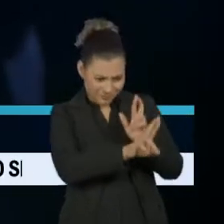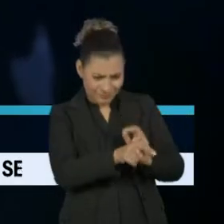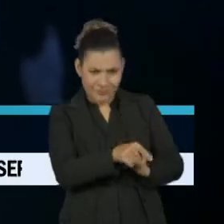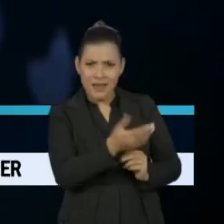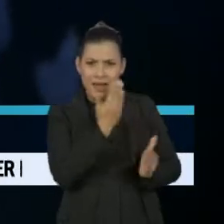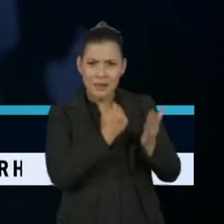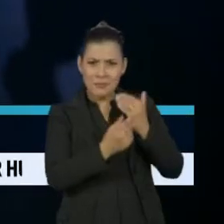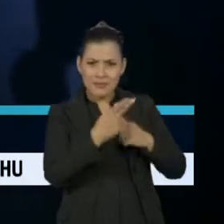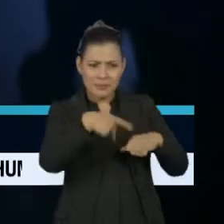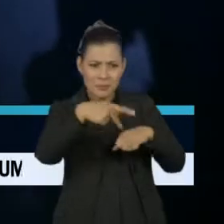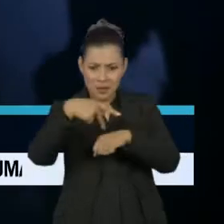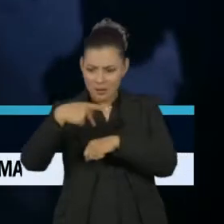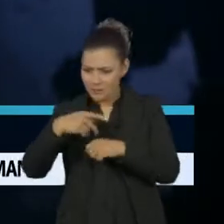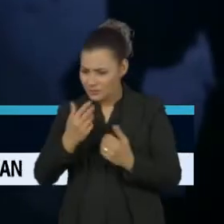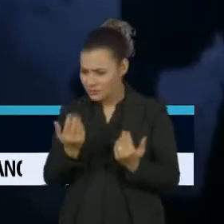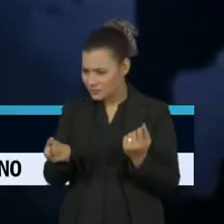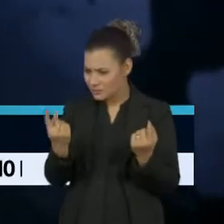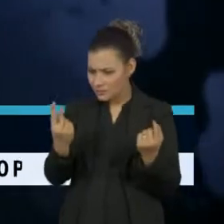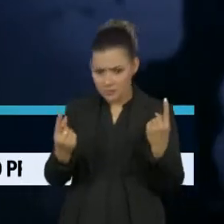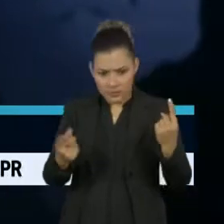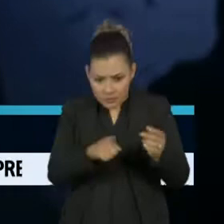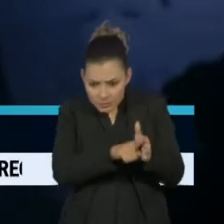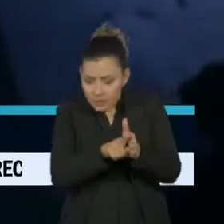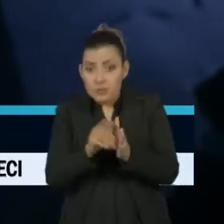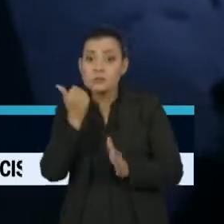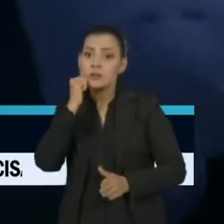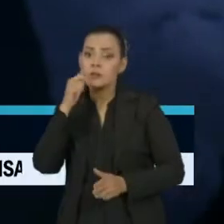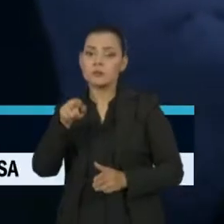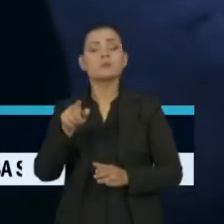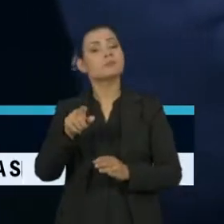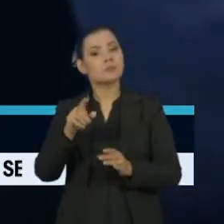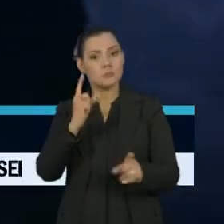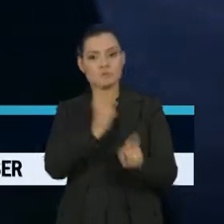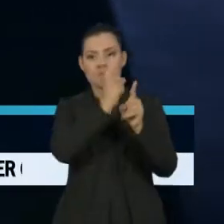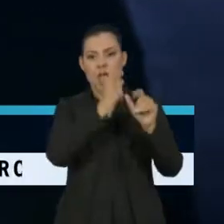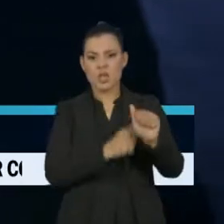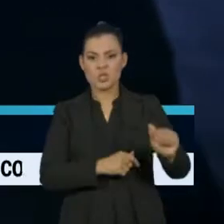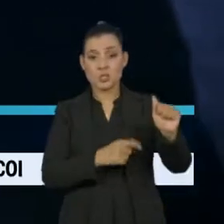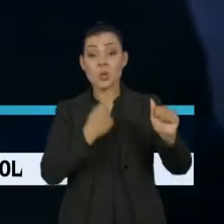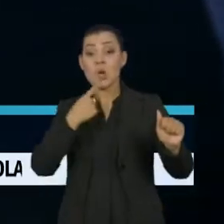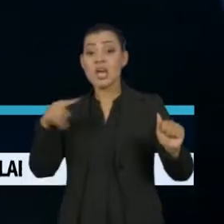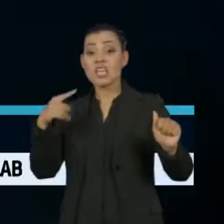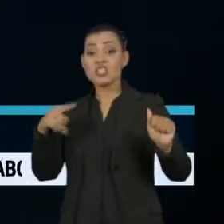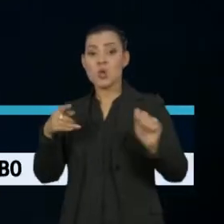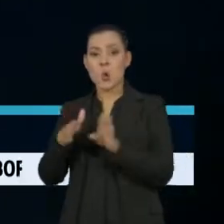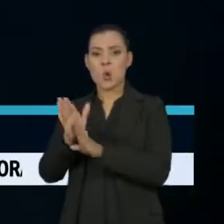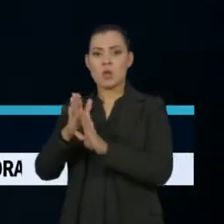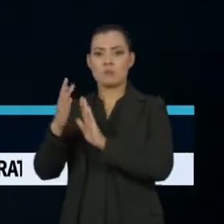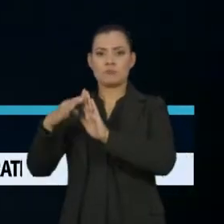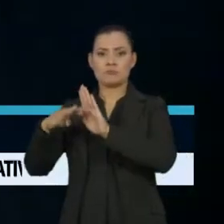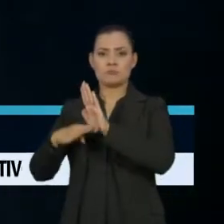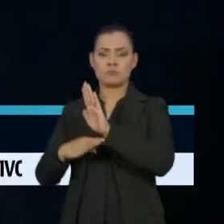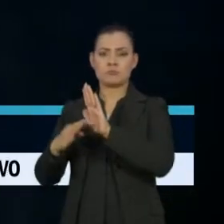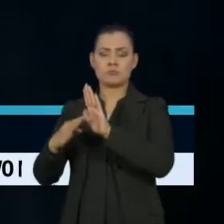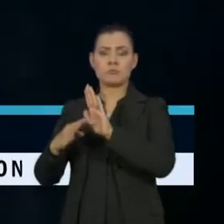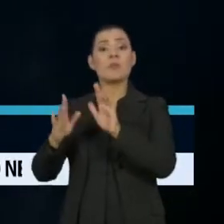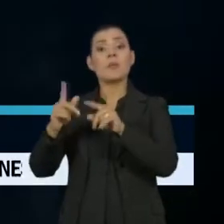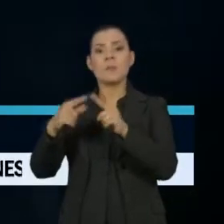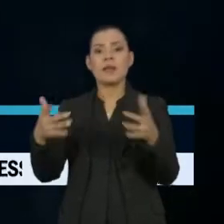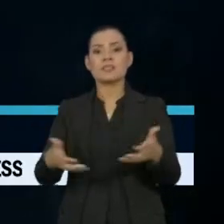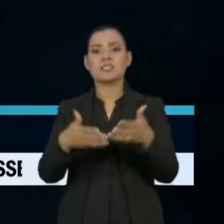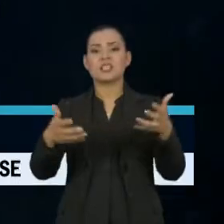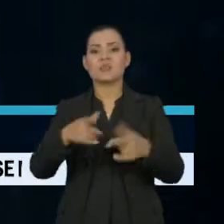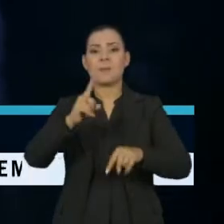de dezenas de países. Segundo cientistas, a associação criticou o Guia Brasileiro para incentivar o consumo de